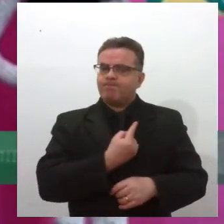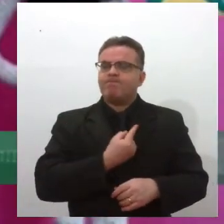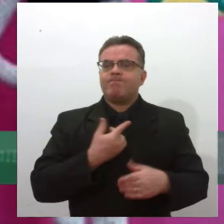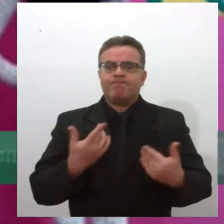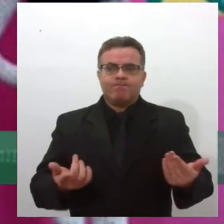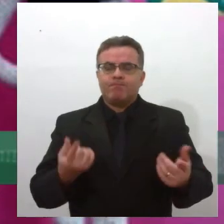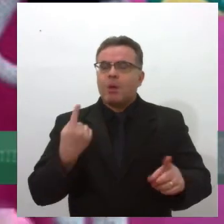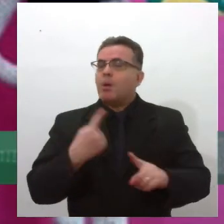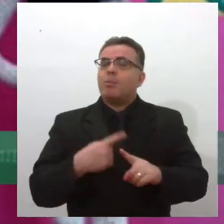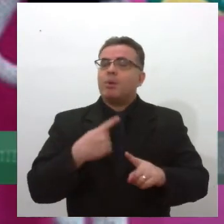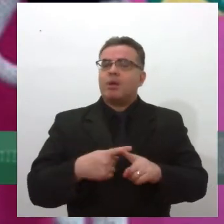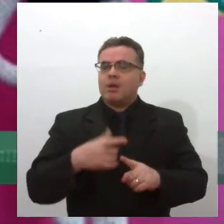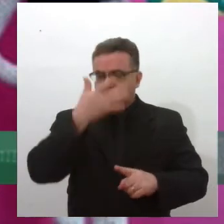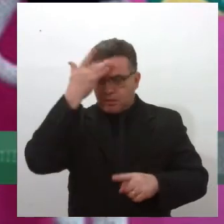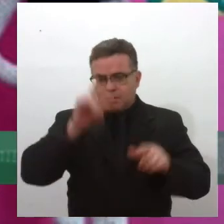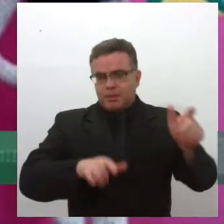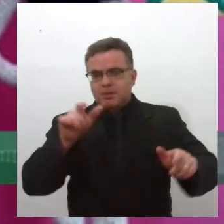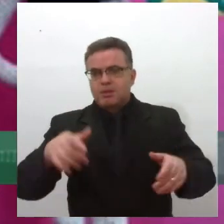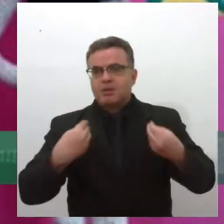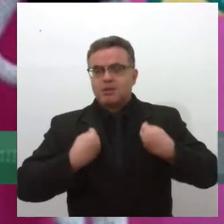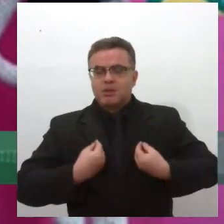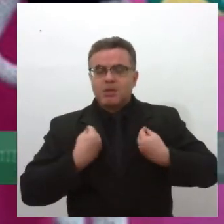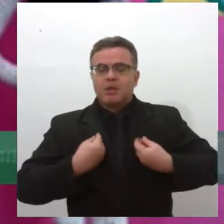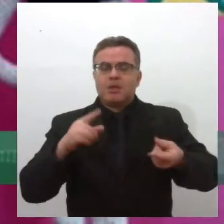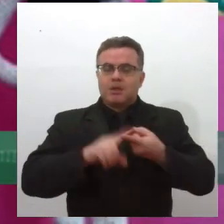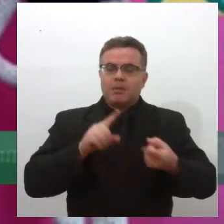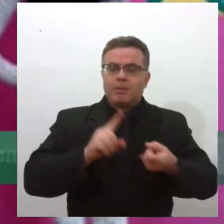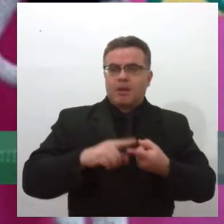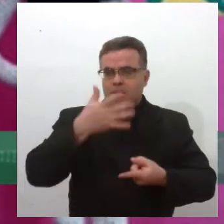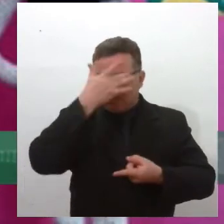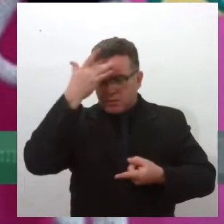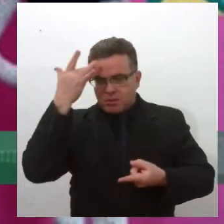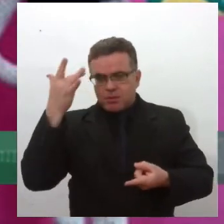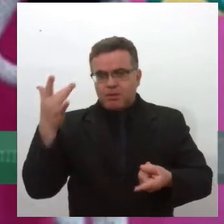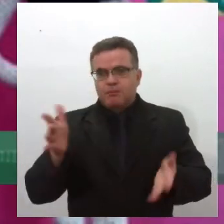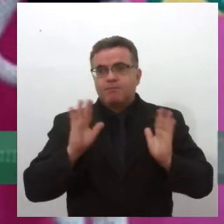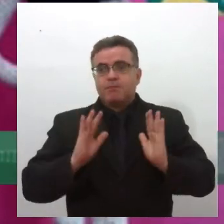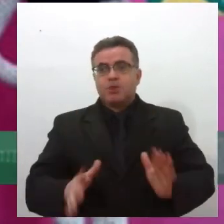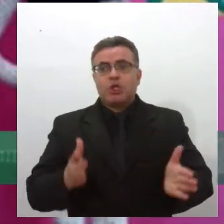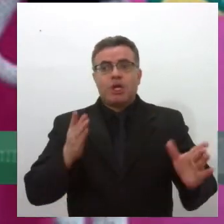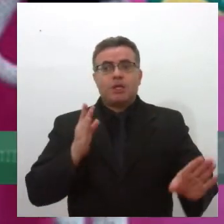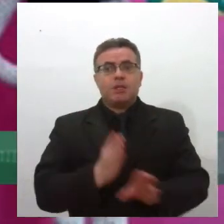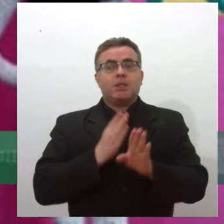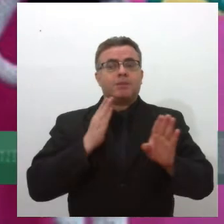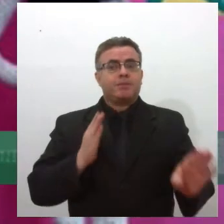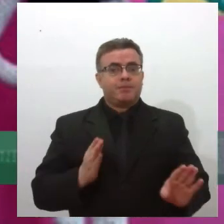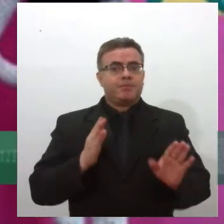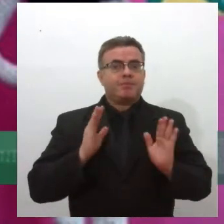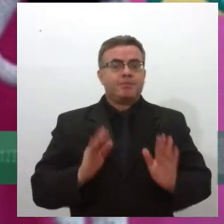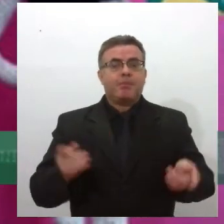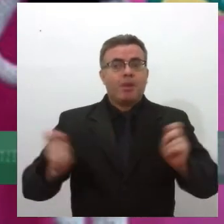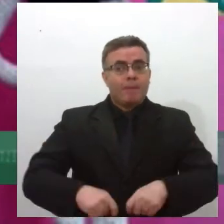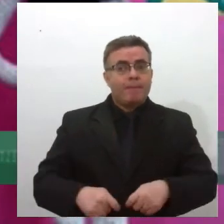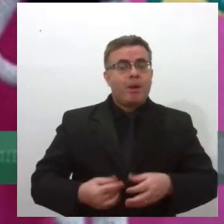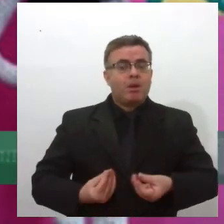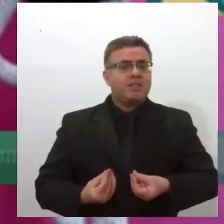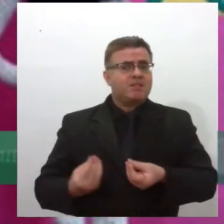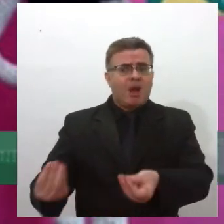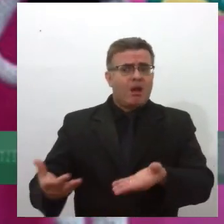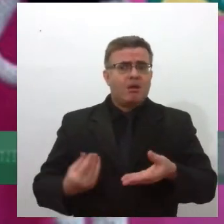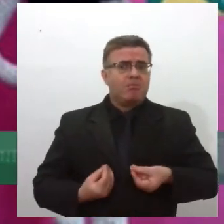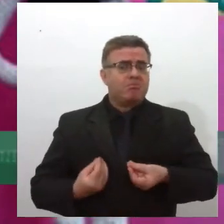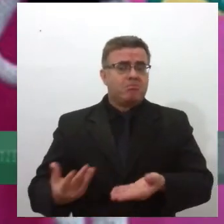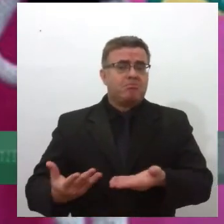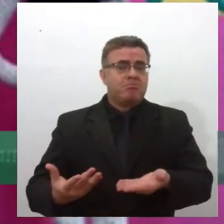porque as pessoas vivas e também aquelas pessoas que são diagnosticadas com morte cerebral podem fazer doação de órgãos.